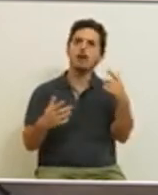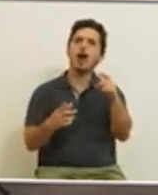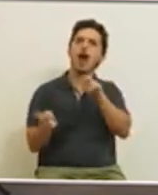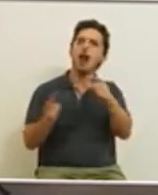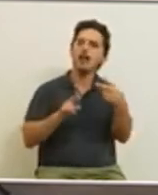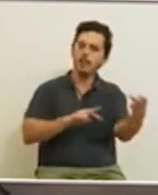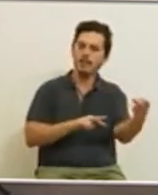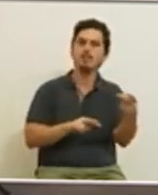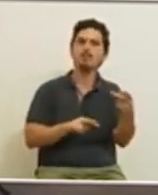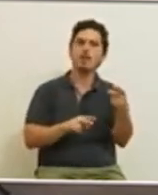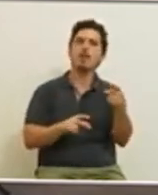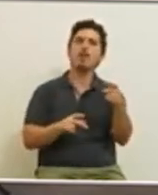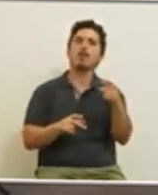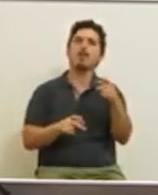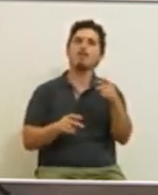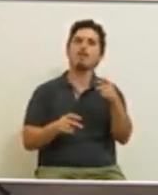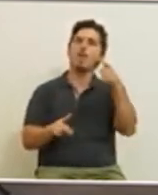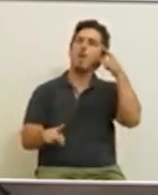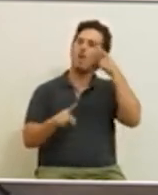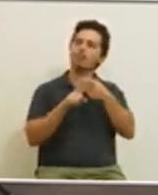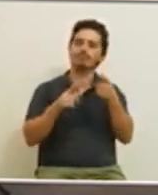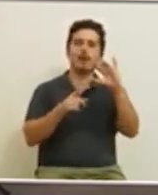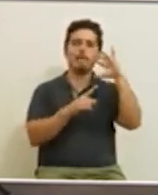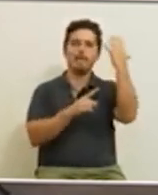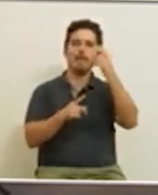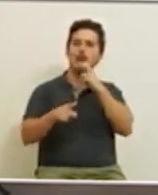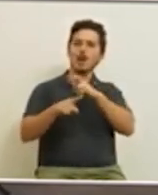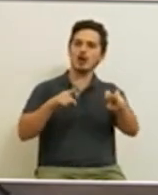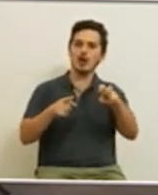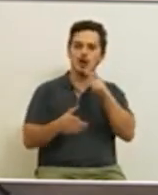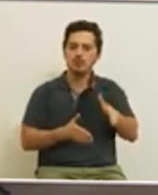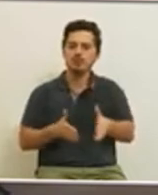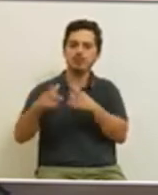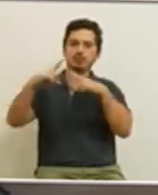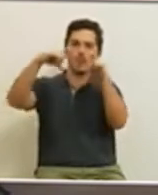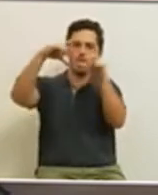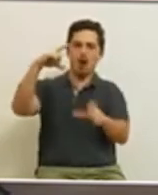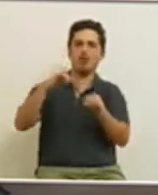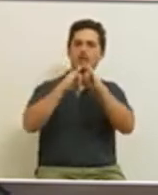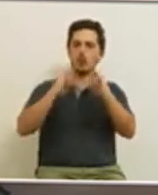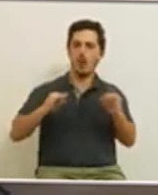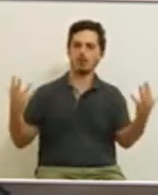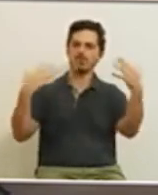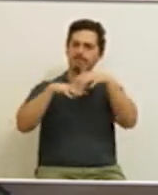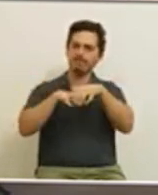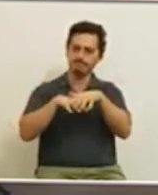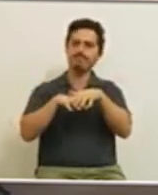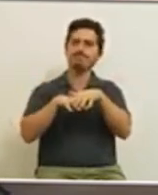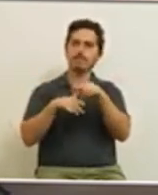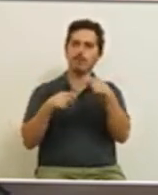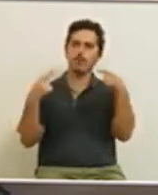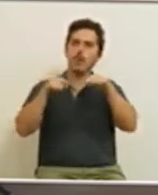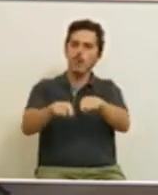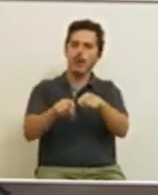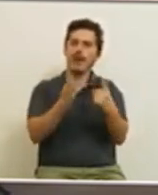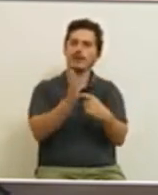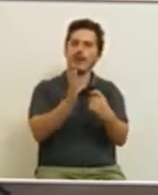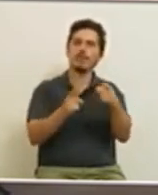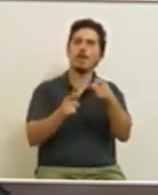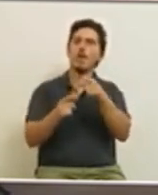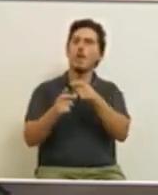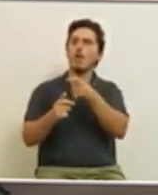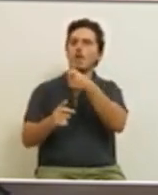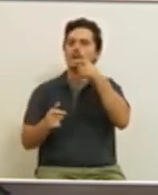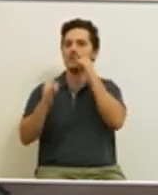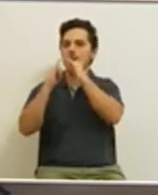alternativos que integrem a volatilidade ambiental, energética e geoestratégica internacionais, enquadrando estas necessidades no quadro dos